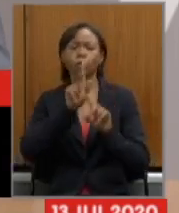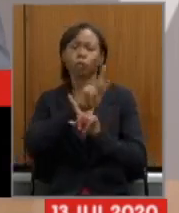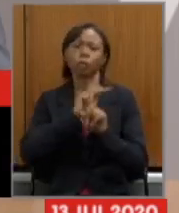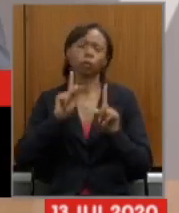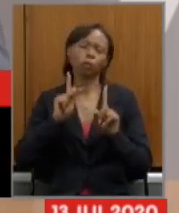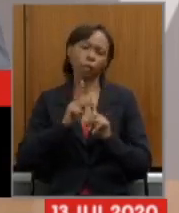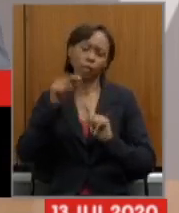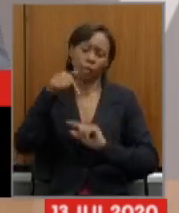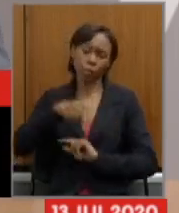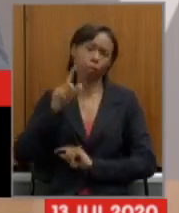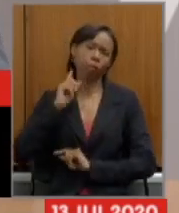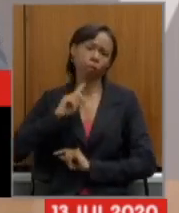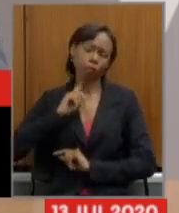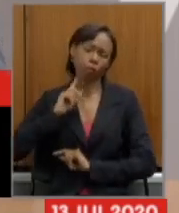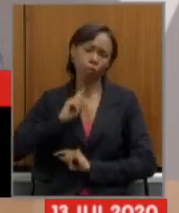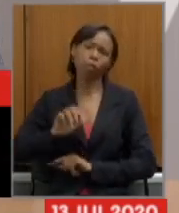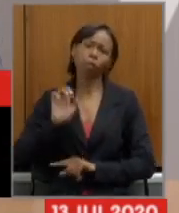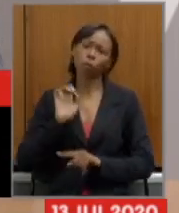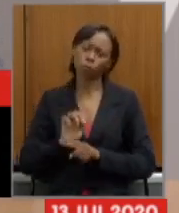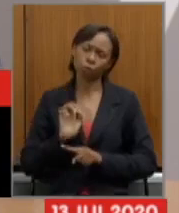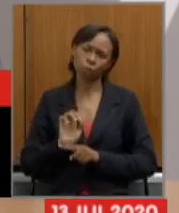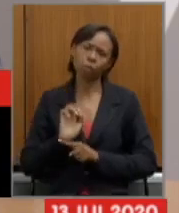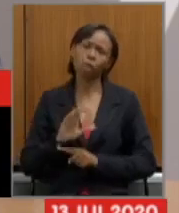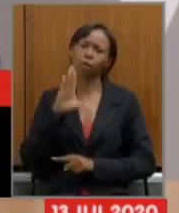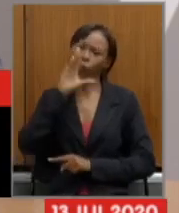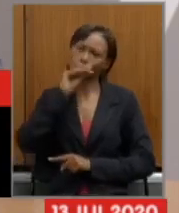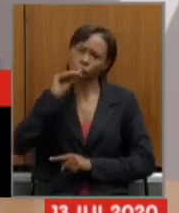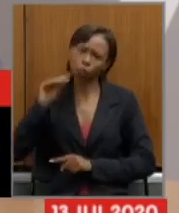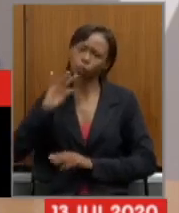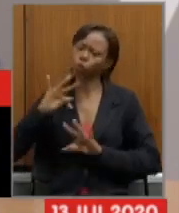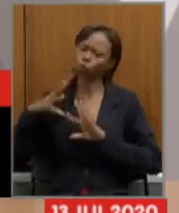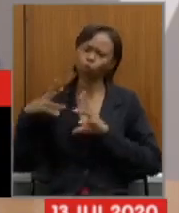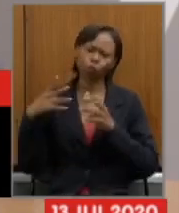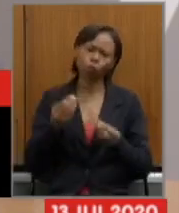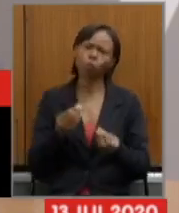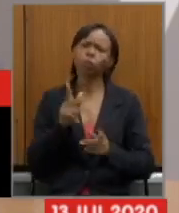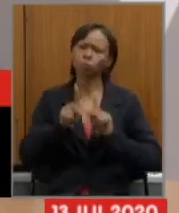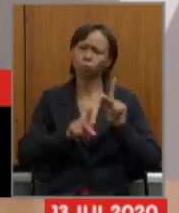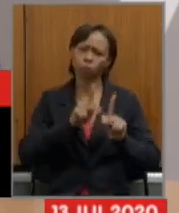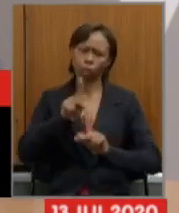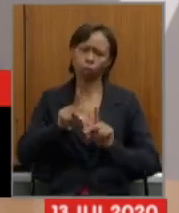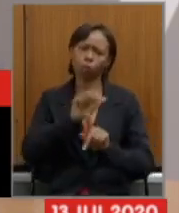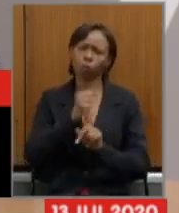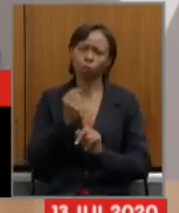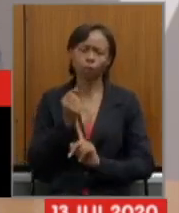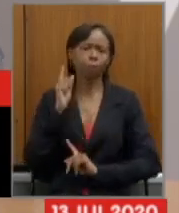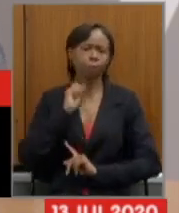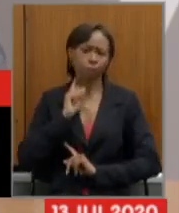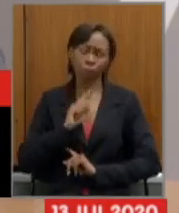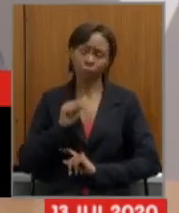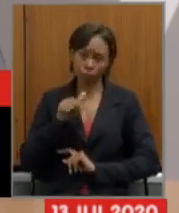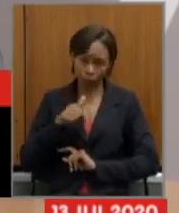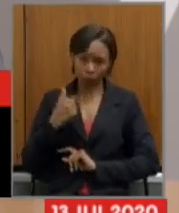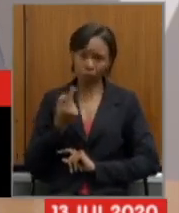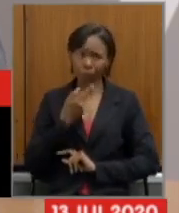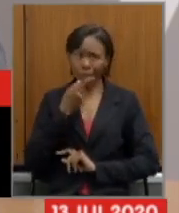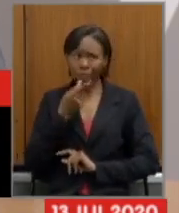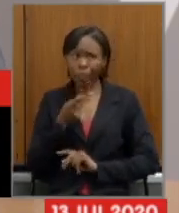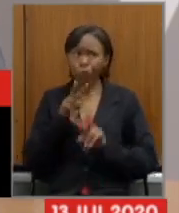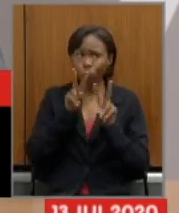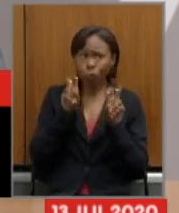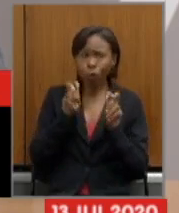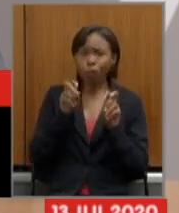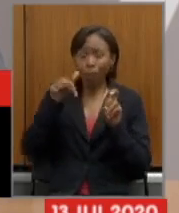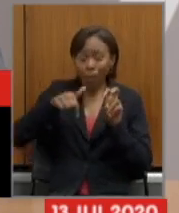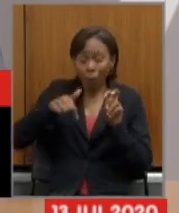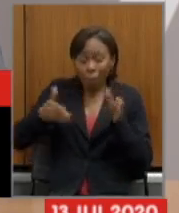nosso estado para os servidores públicos e para todos os mineiros a gente está tratando aqui não só do presente mas do futuro das